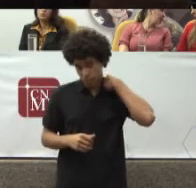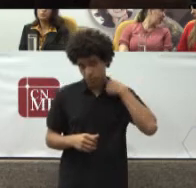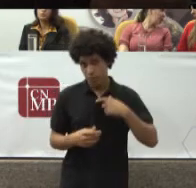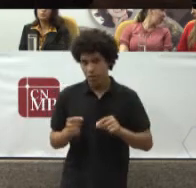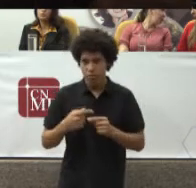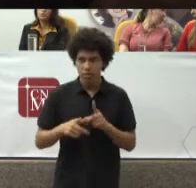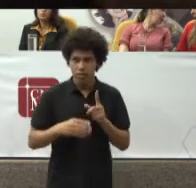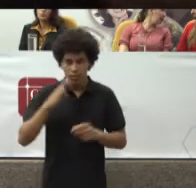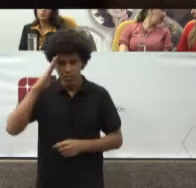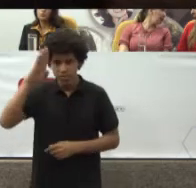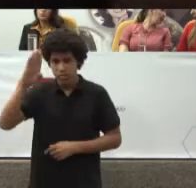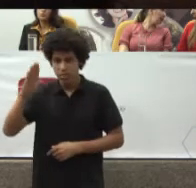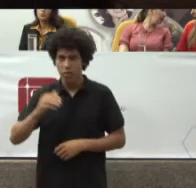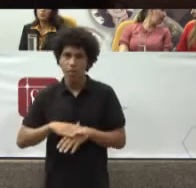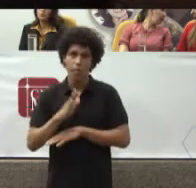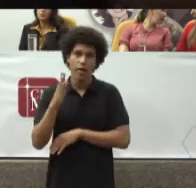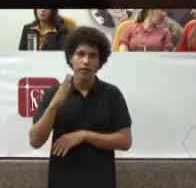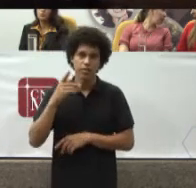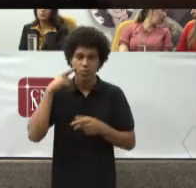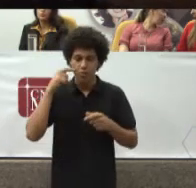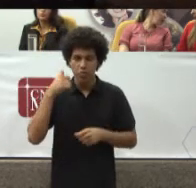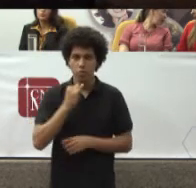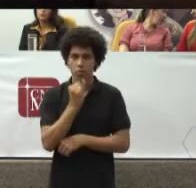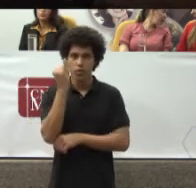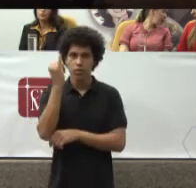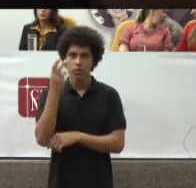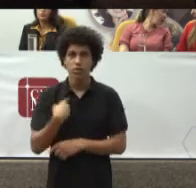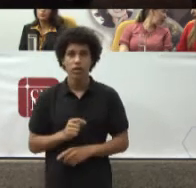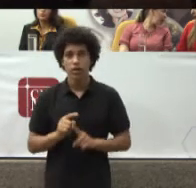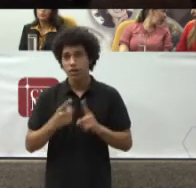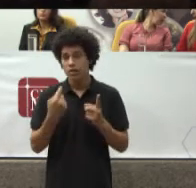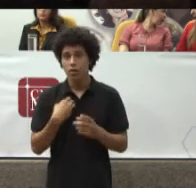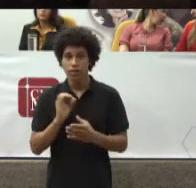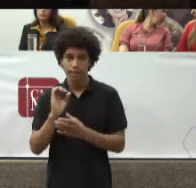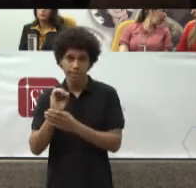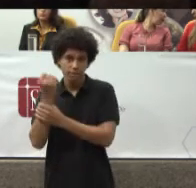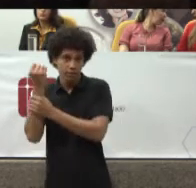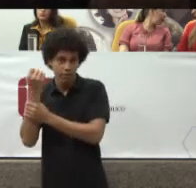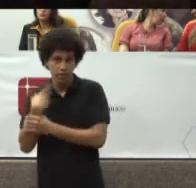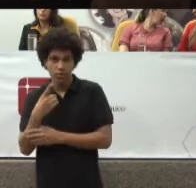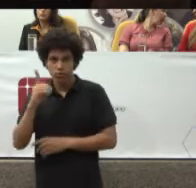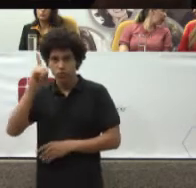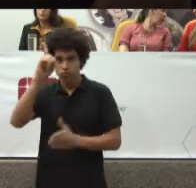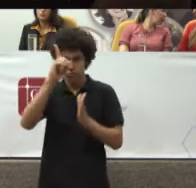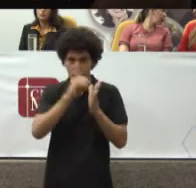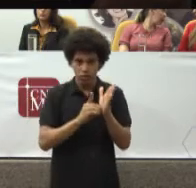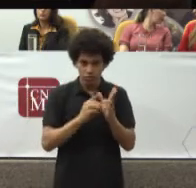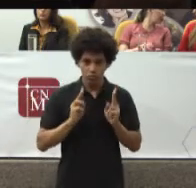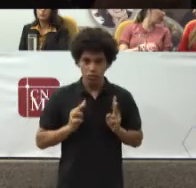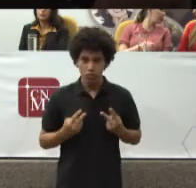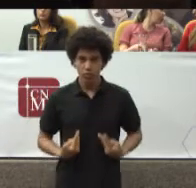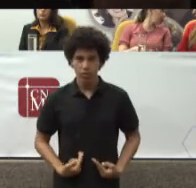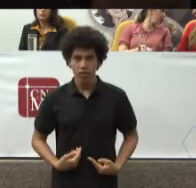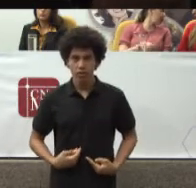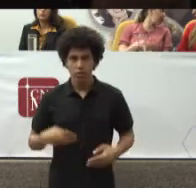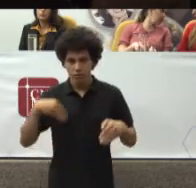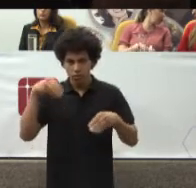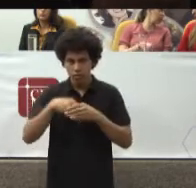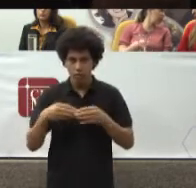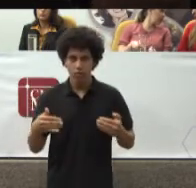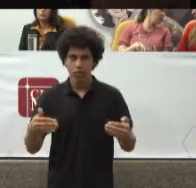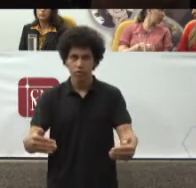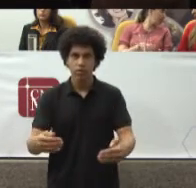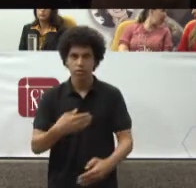Constitucionais Portanto A defesa Dos direitos Humanos Pelo Ministério Público Ela é inerente A essa